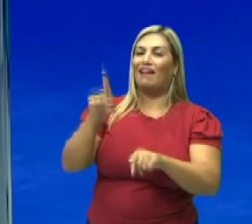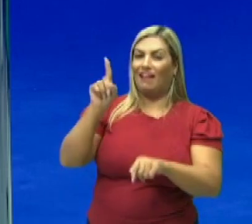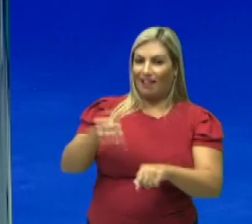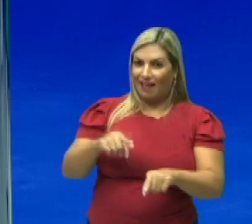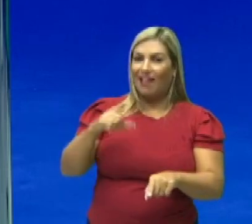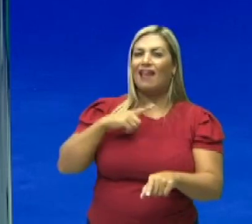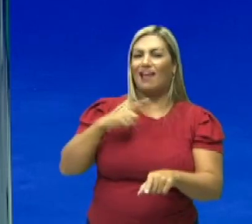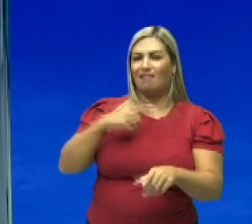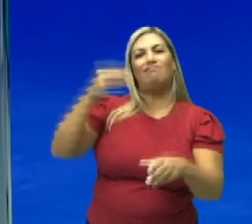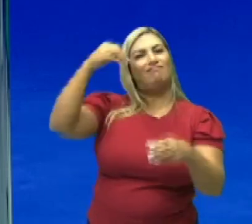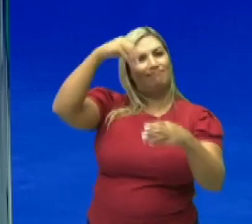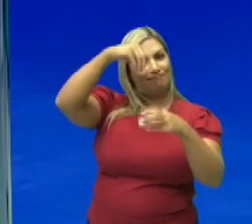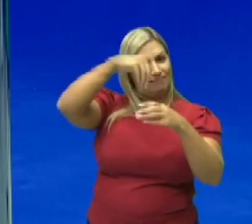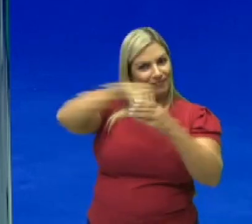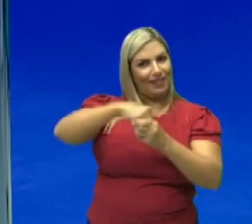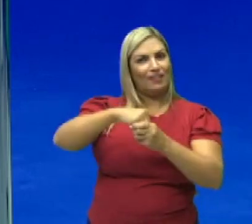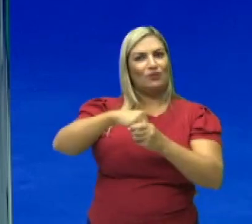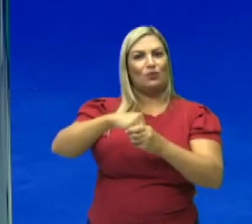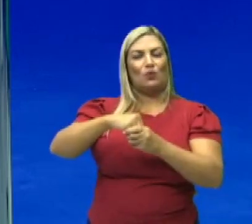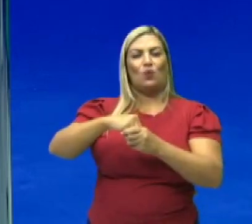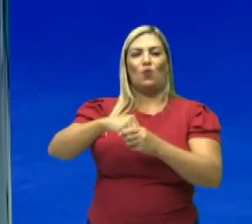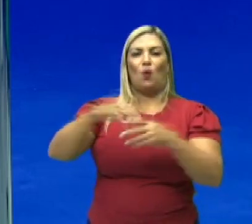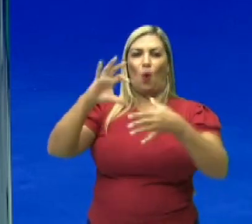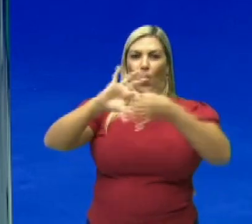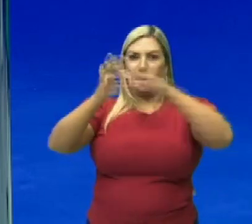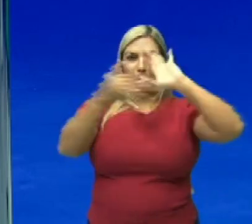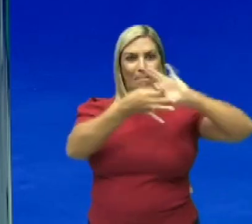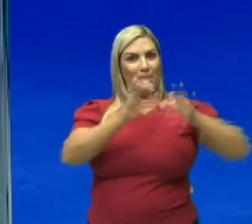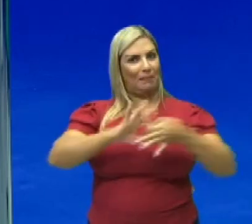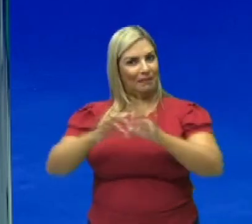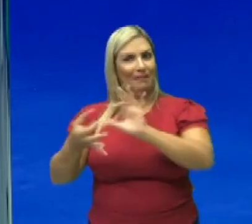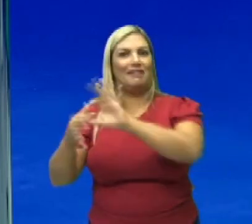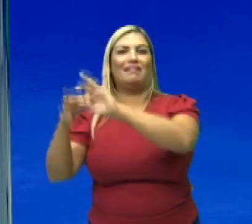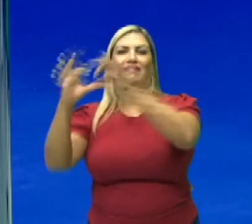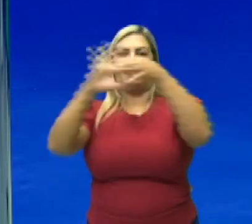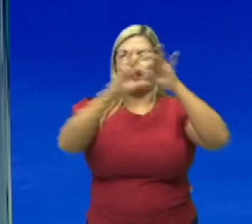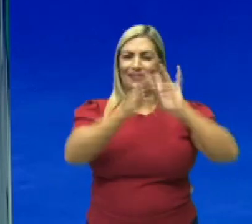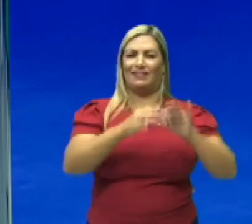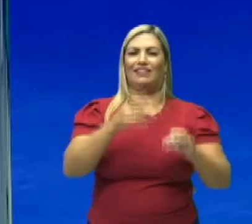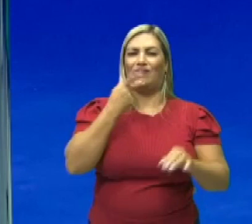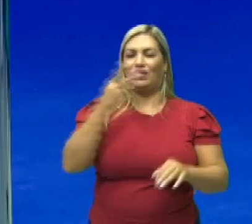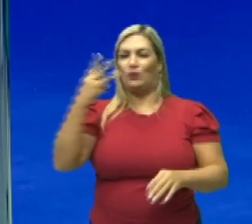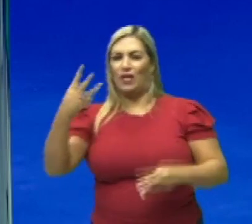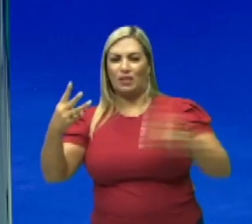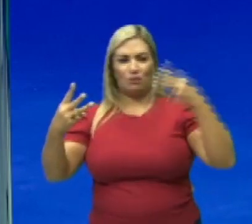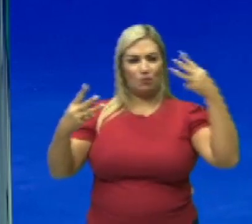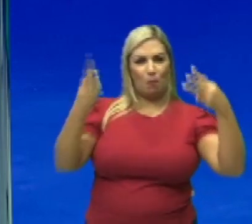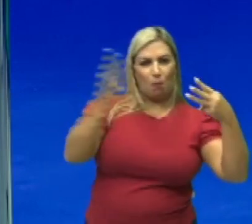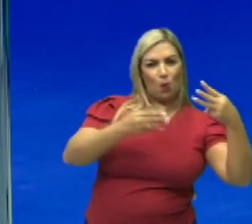componente olímpico. E está sendo chamado de basquete 3x3.